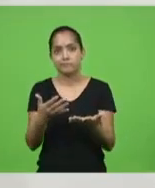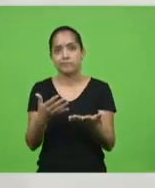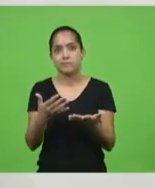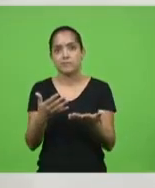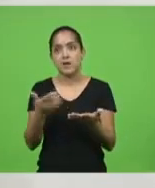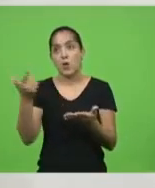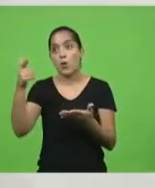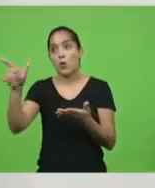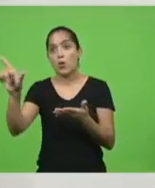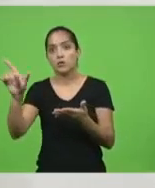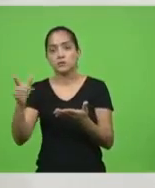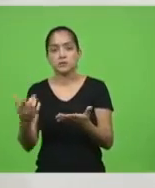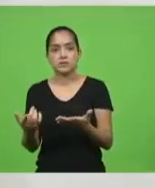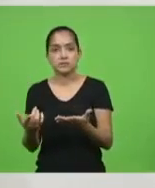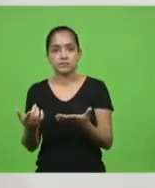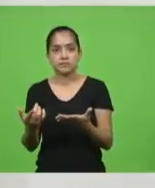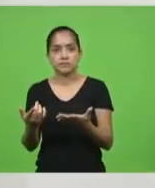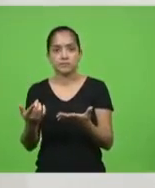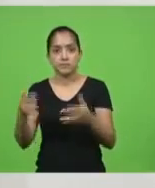já criou.